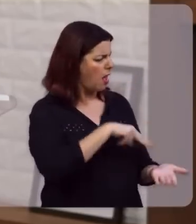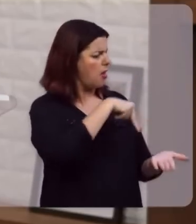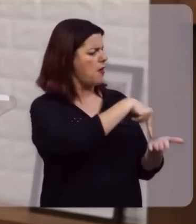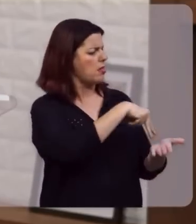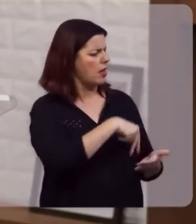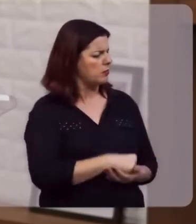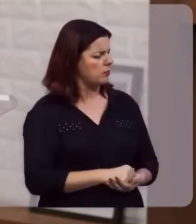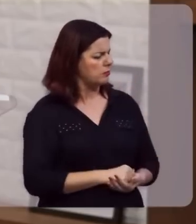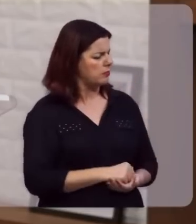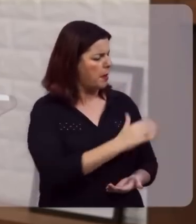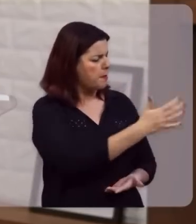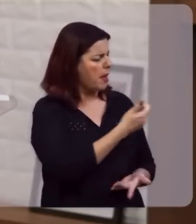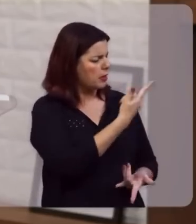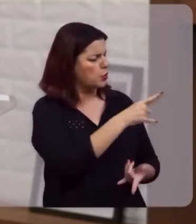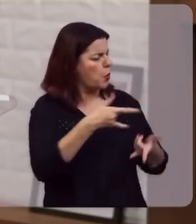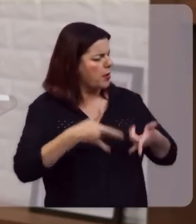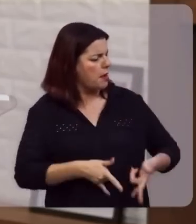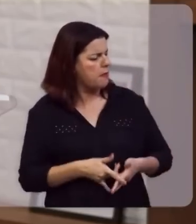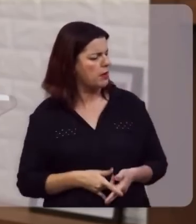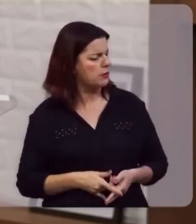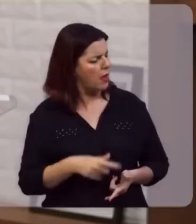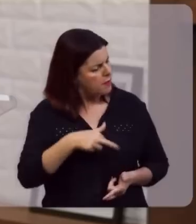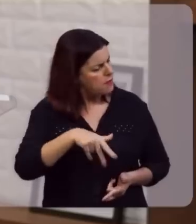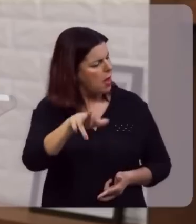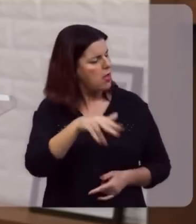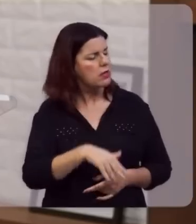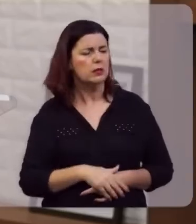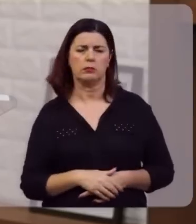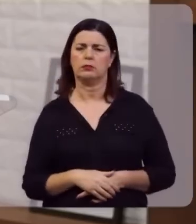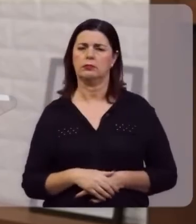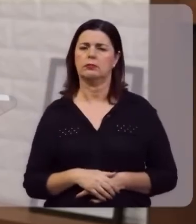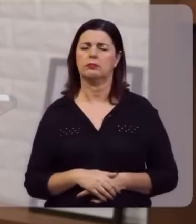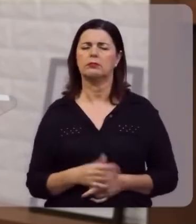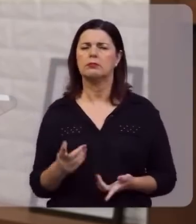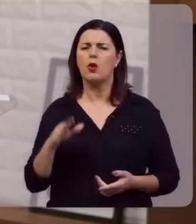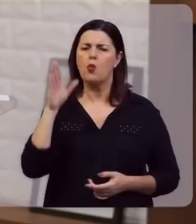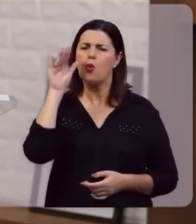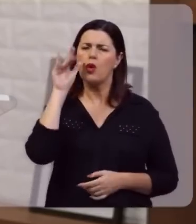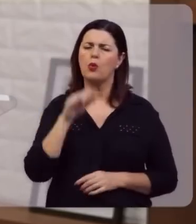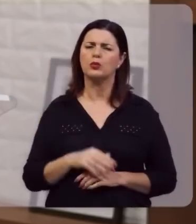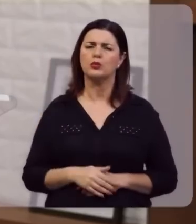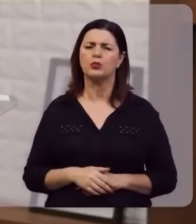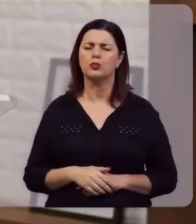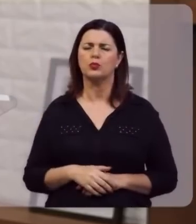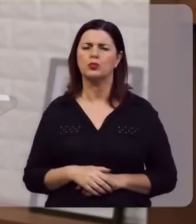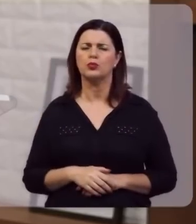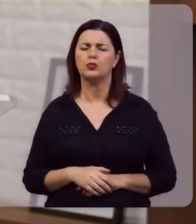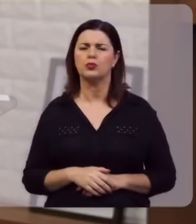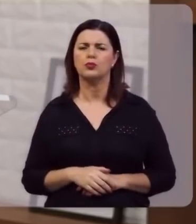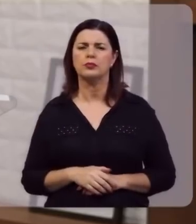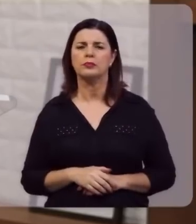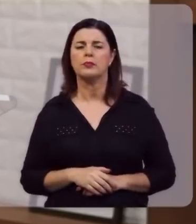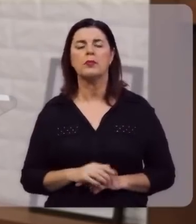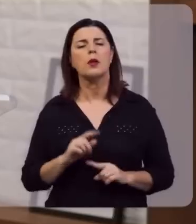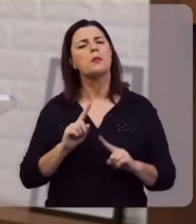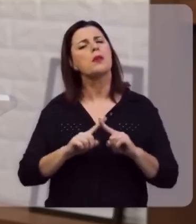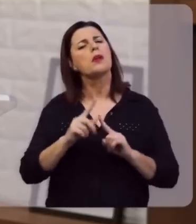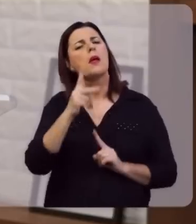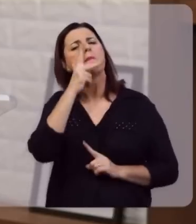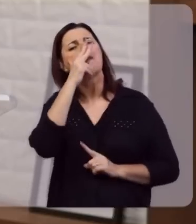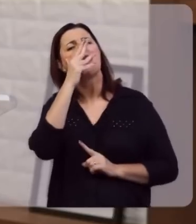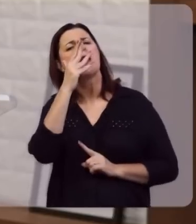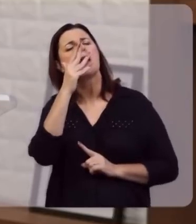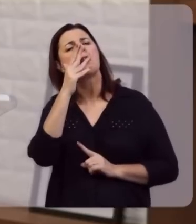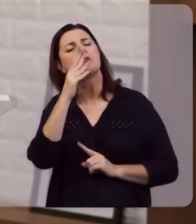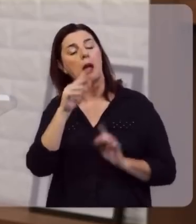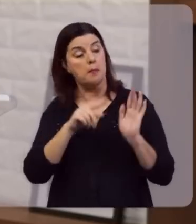levanta-te, toma o teu leito e anda, é curioso isso, porque parece